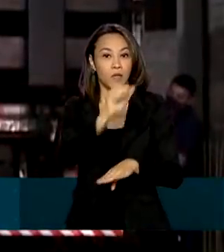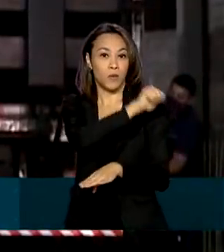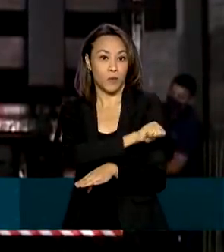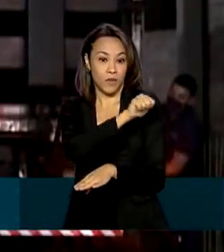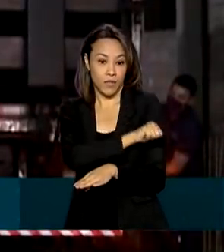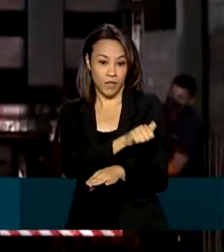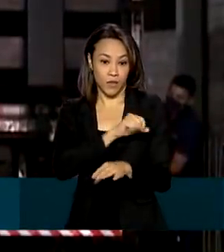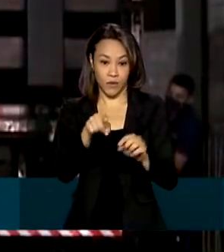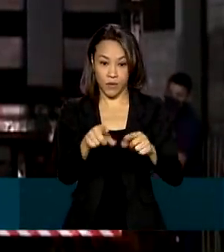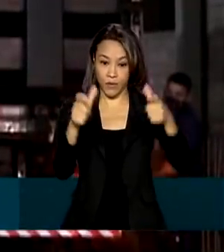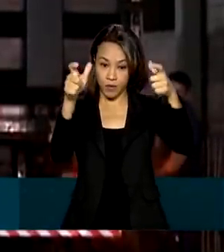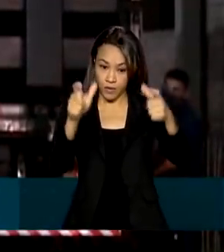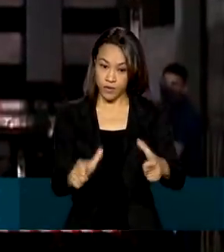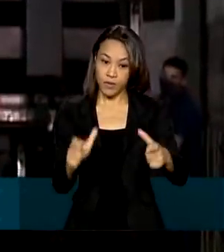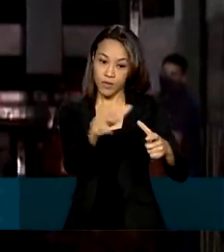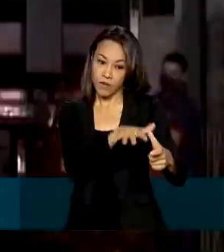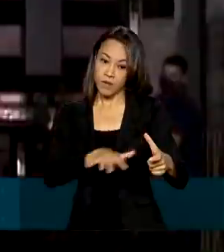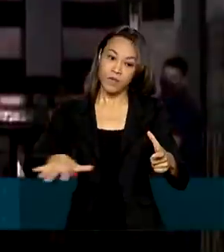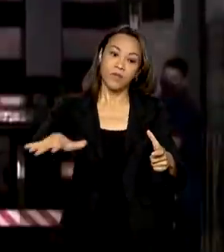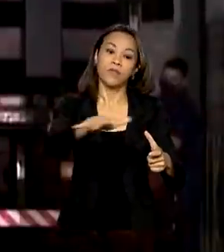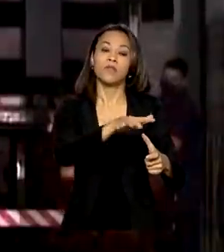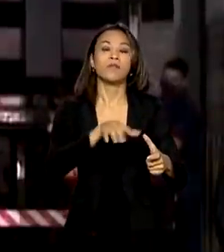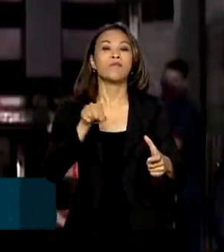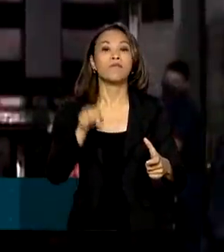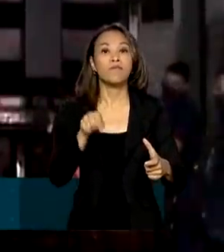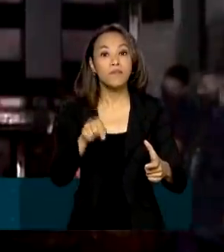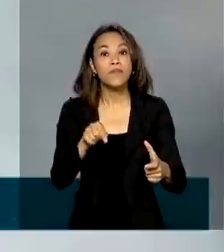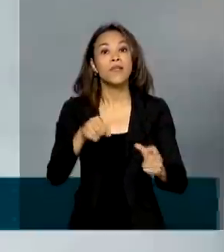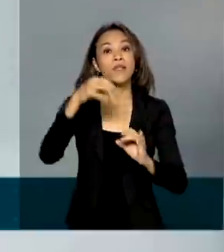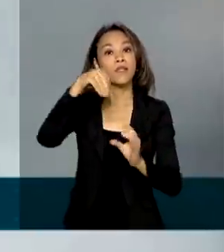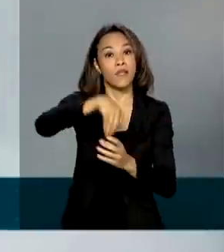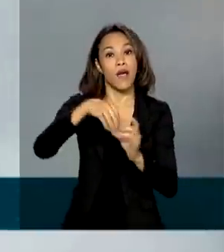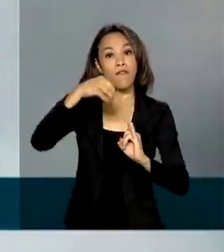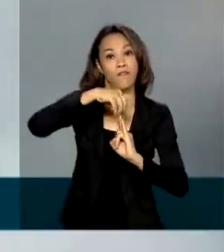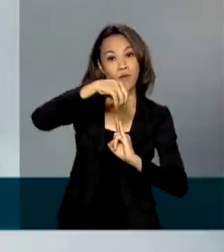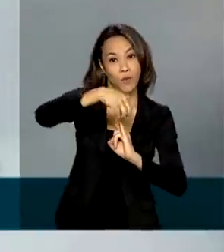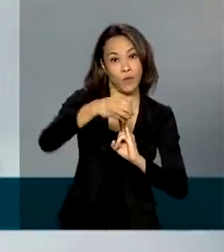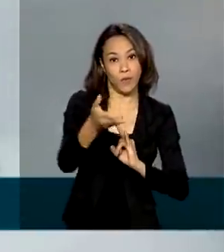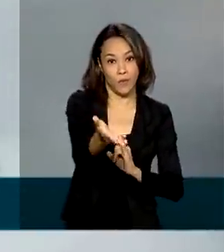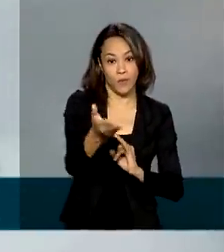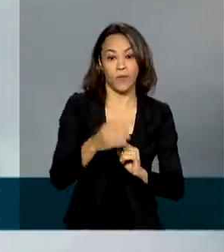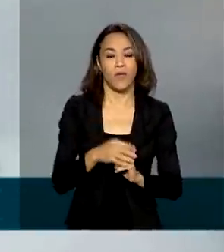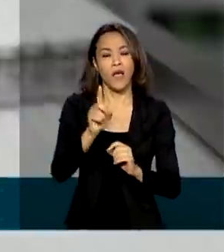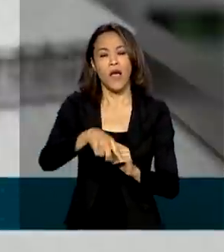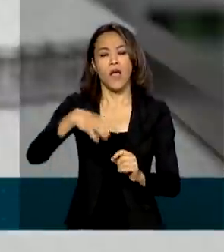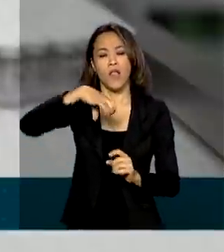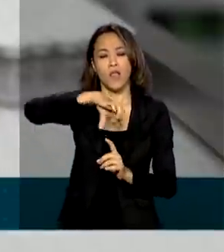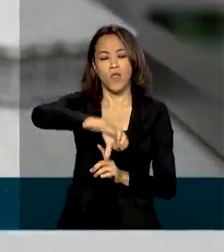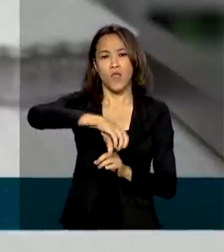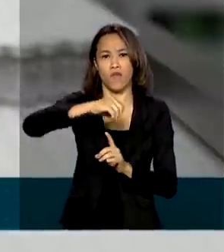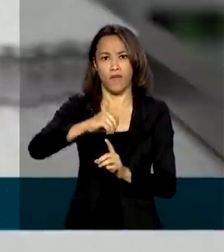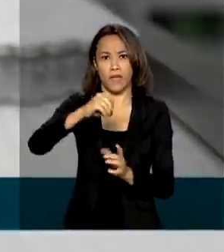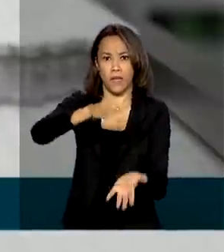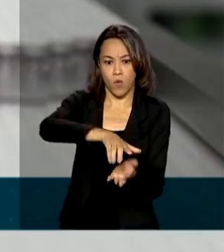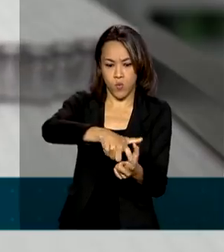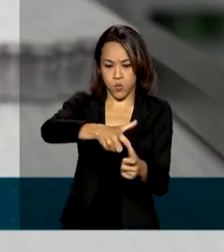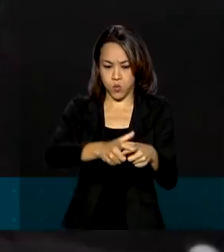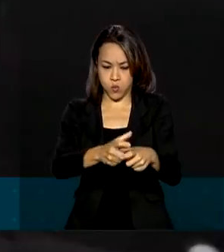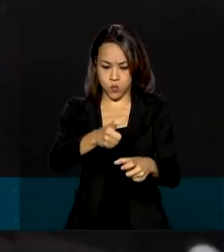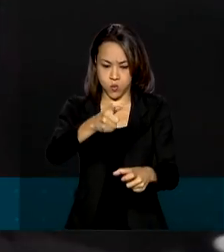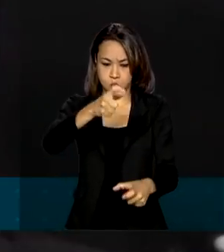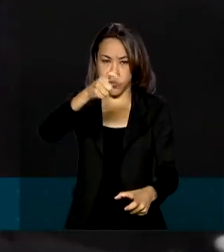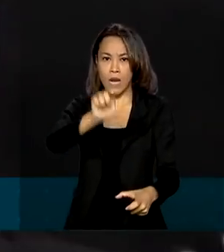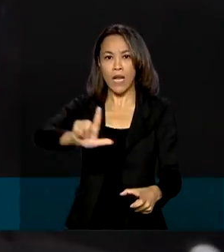Centro Tecnológico de Vacinas de Biomanguinhos, na Fiocruz. São cerca de 90 litros de IFA, quantidade suficiente